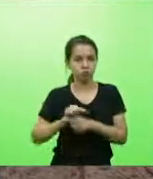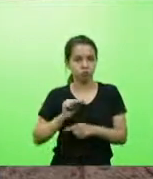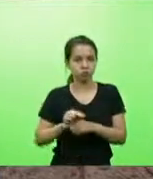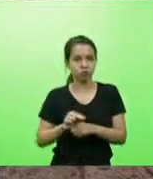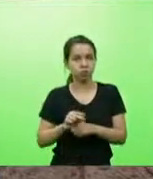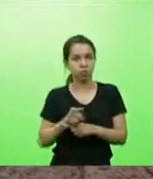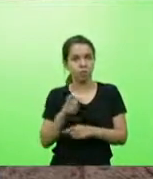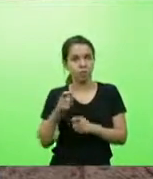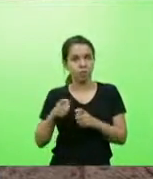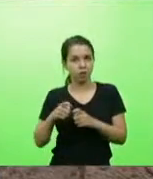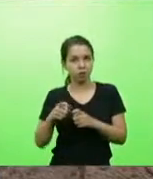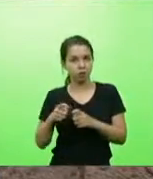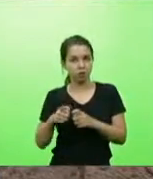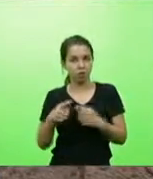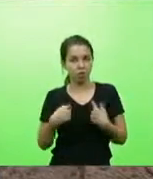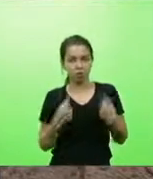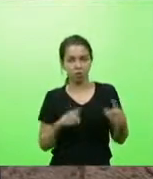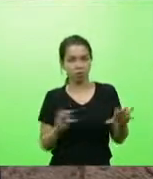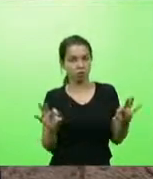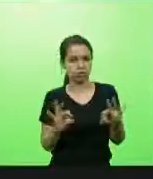médico. Não tem nada em contrário.